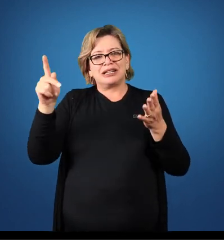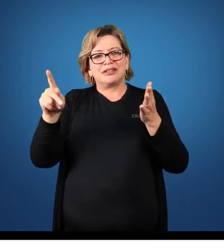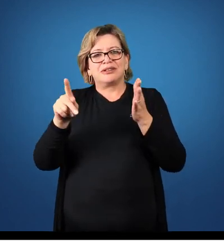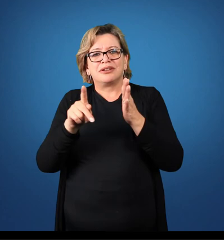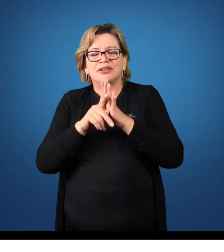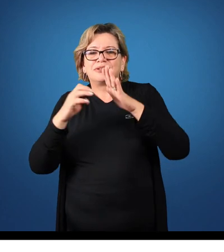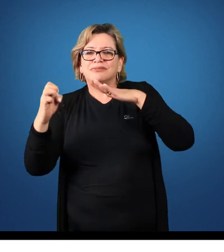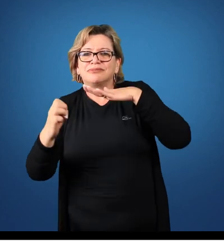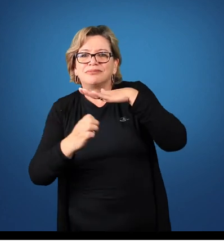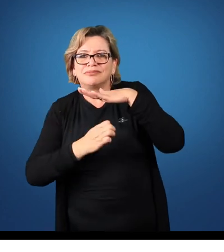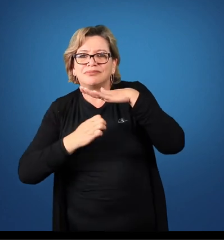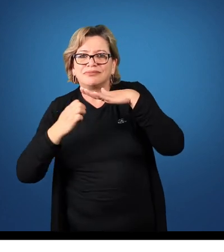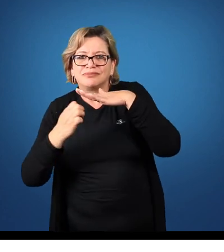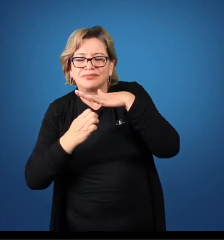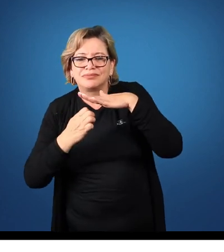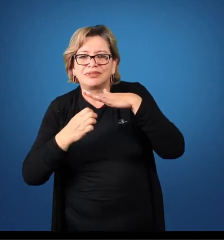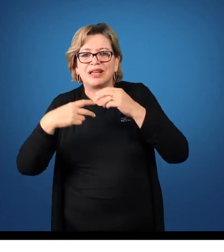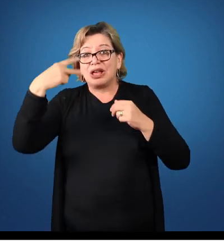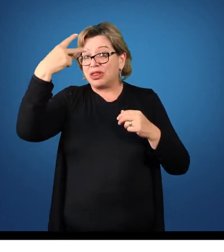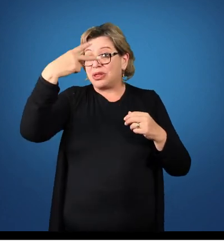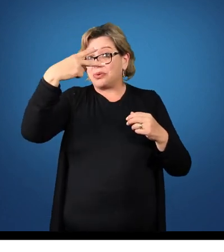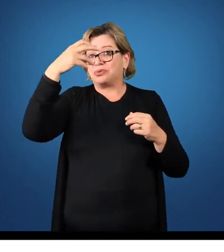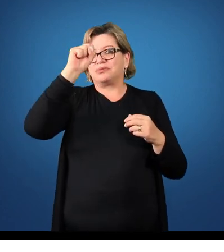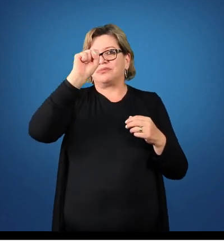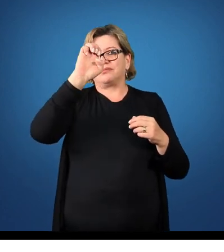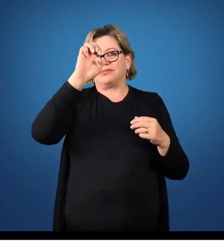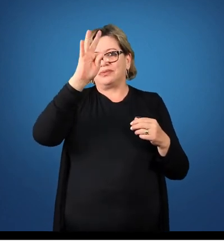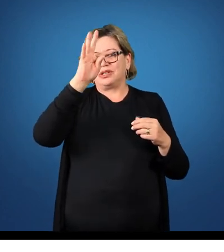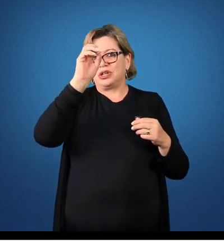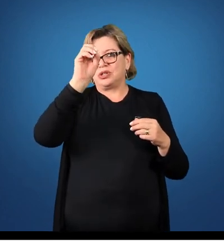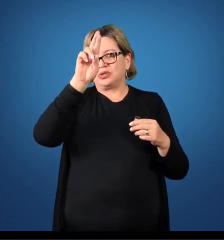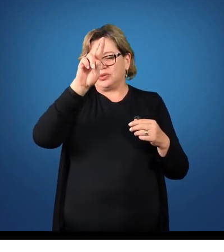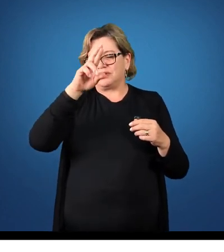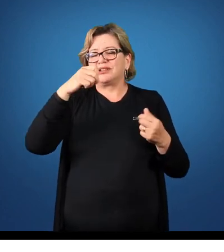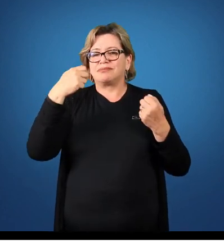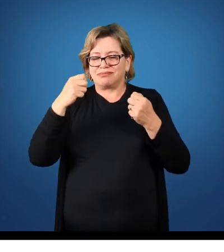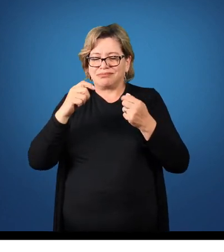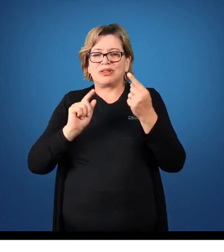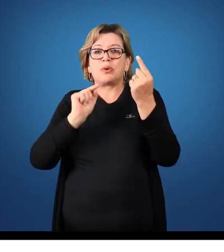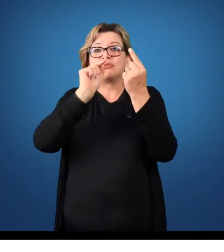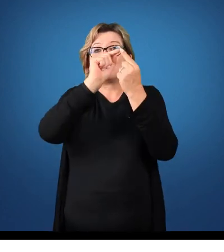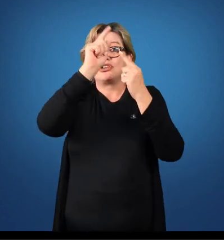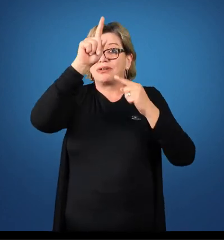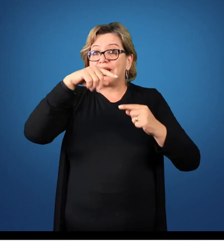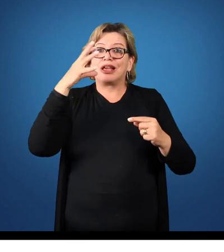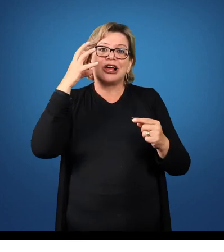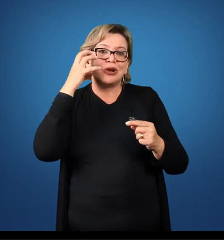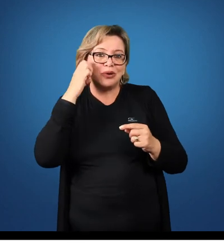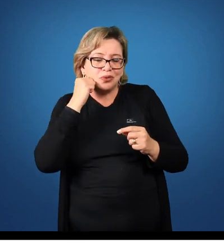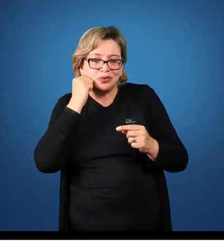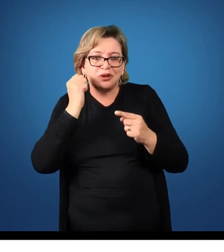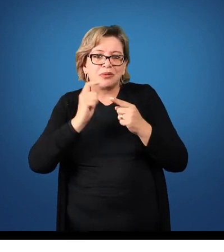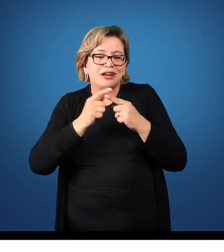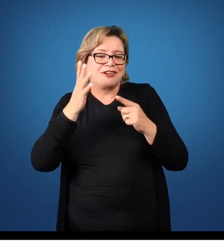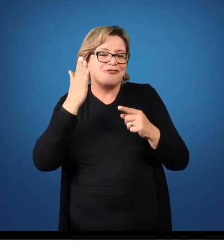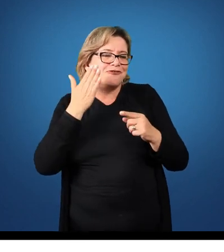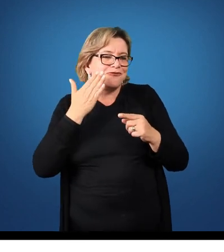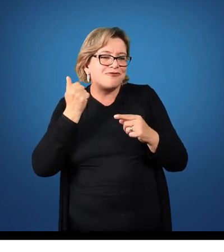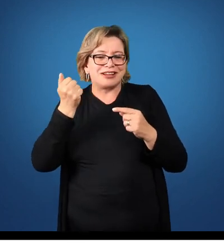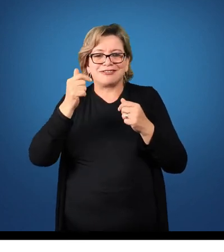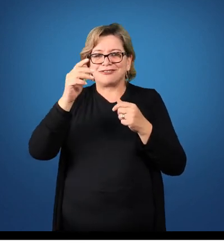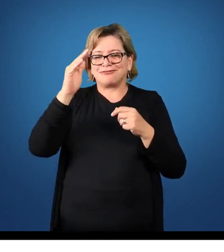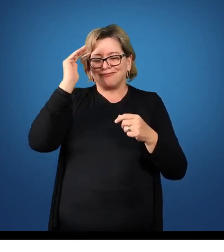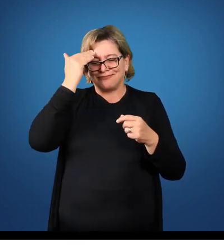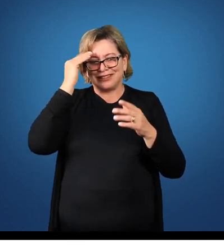uma empresa do segundo setor, que é uma empresa com fins lucrativos, porque é mais fácil o entendimento das